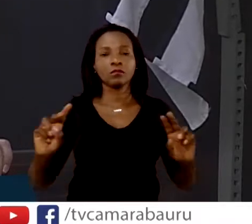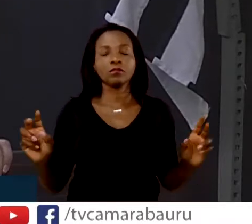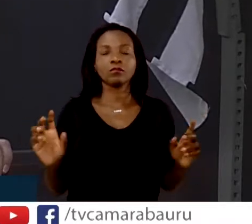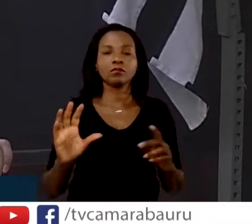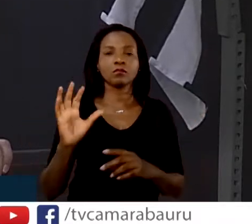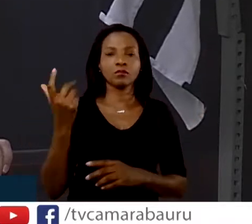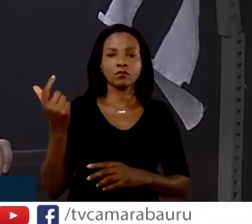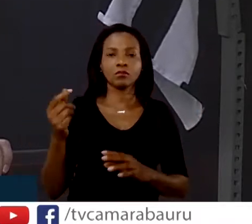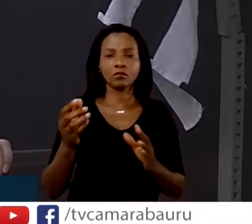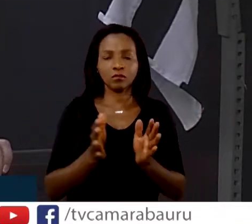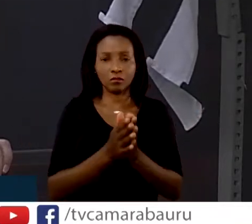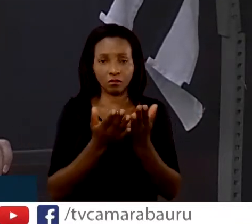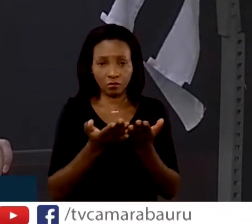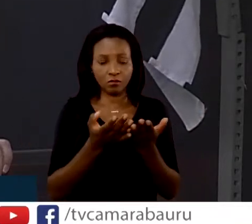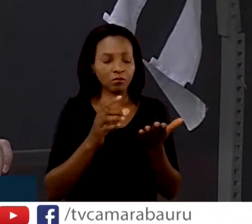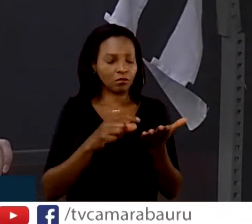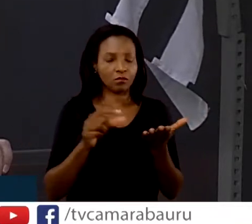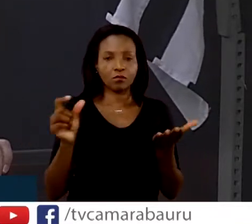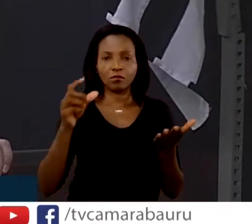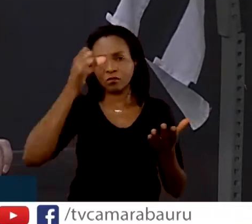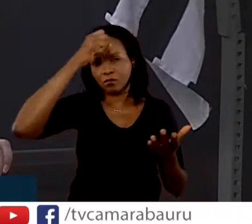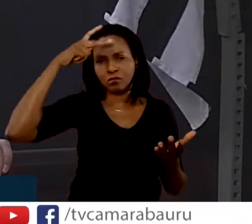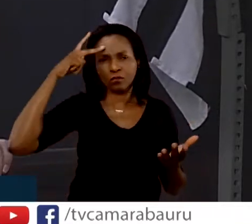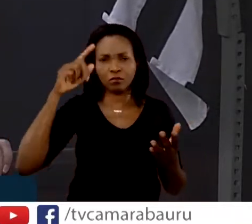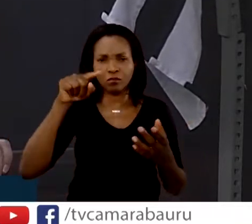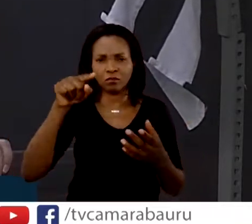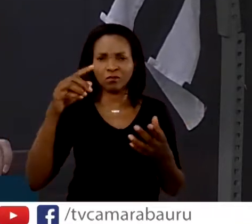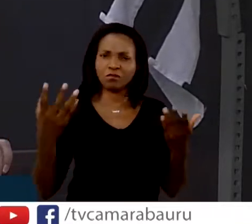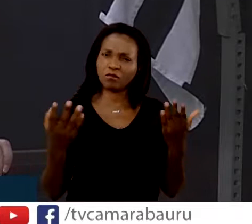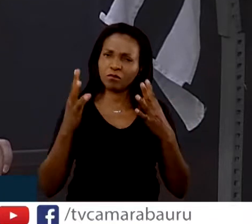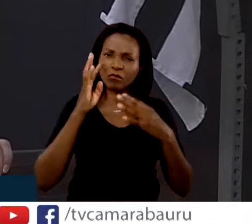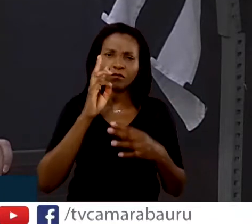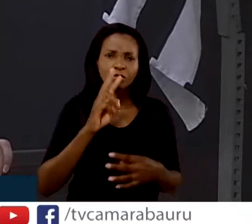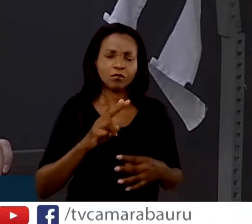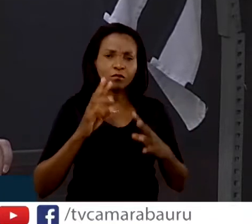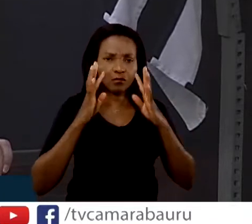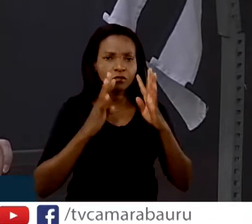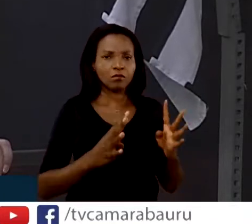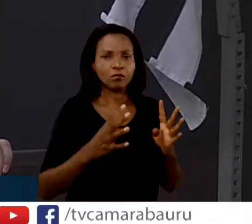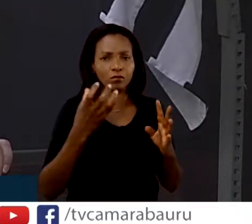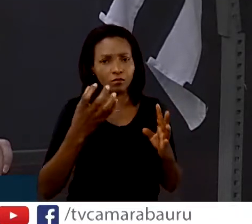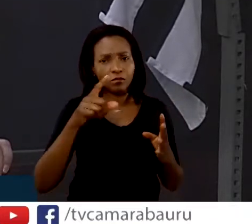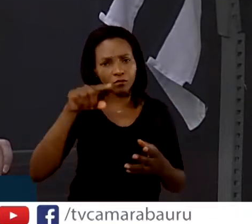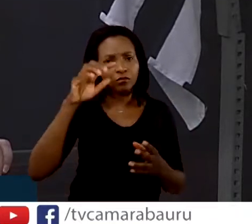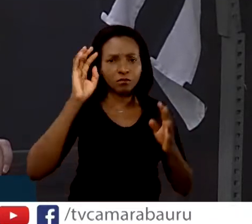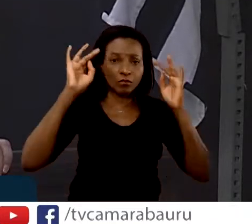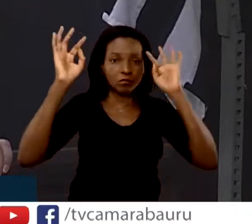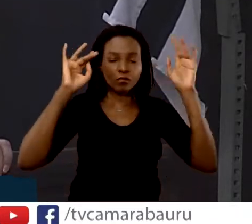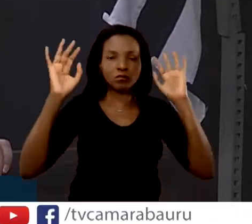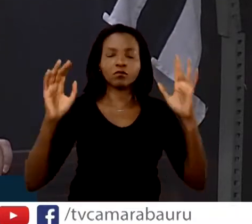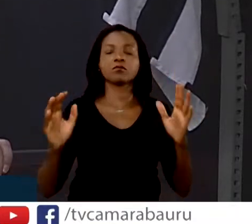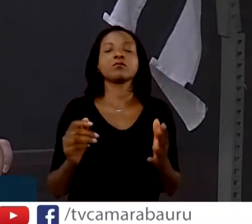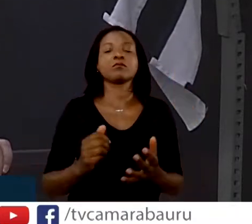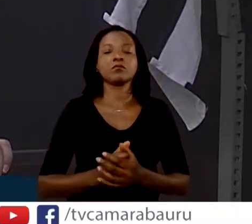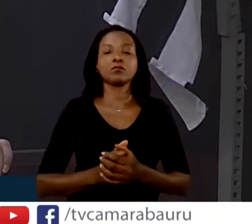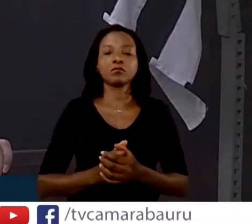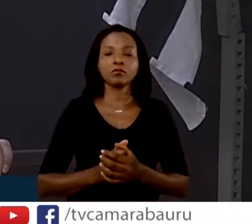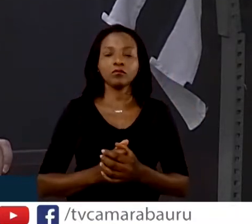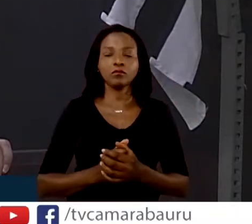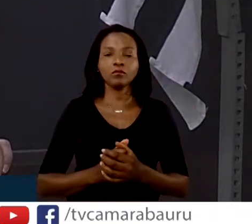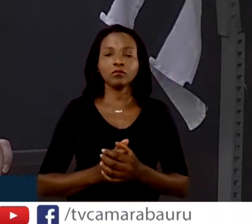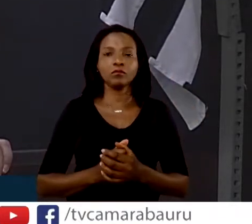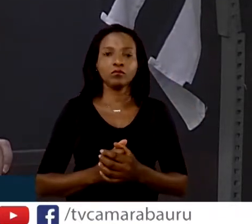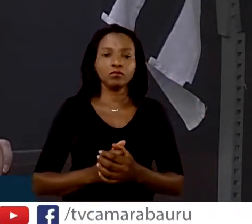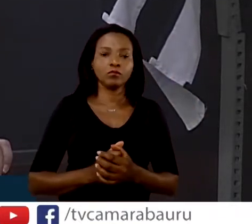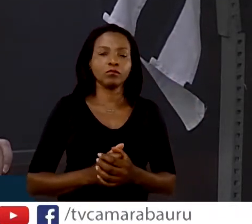se o senhor estiver nos assistindo, eu gostaria que o senhor meditasse nele, que se diz